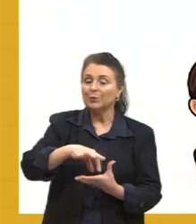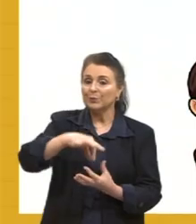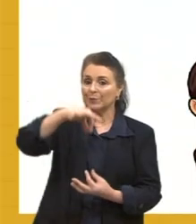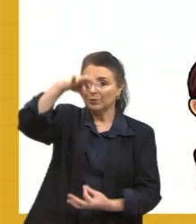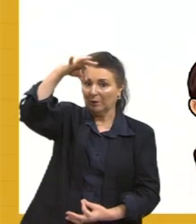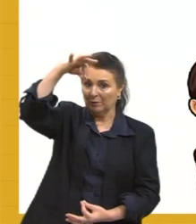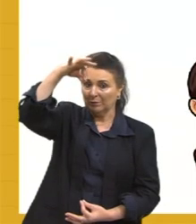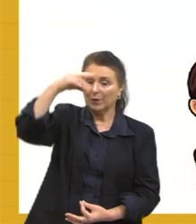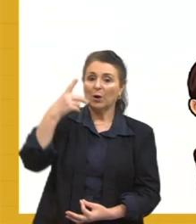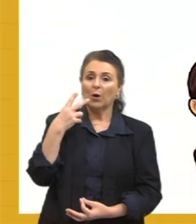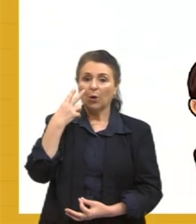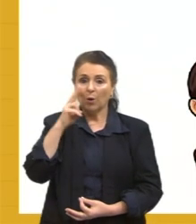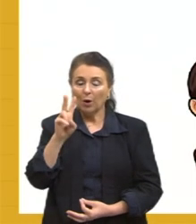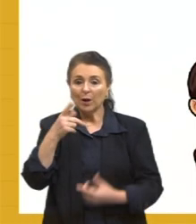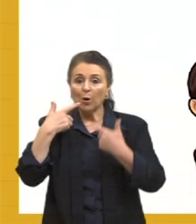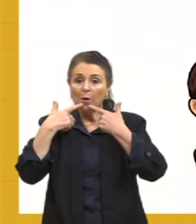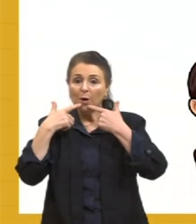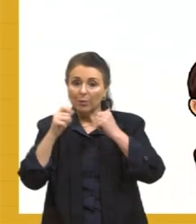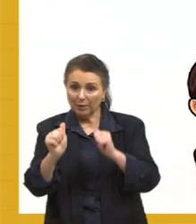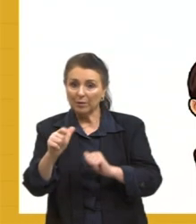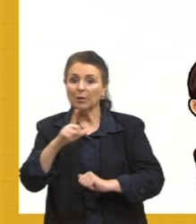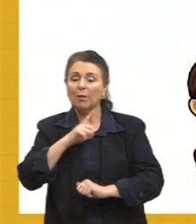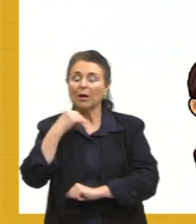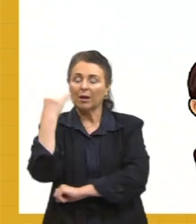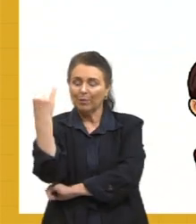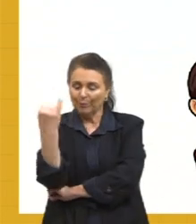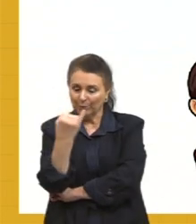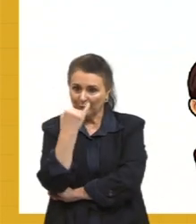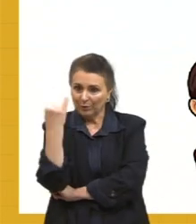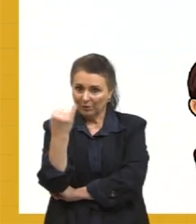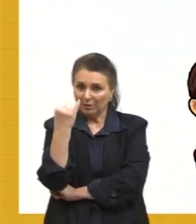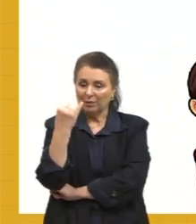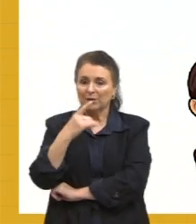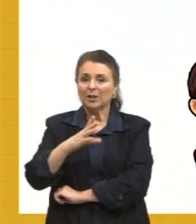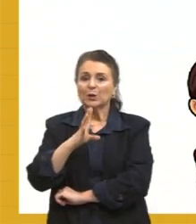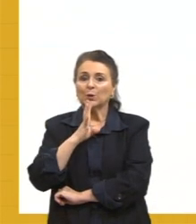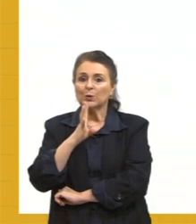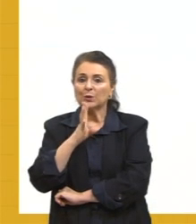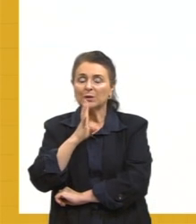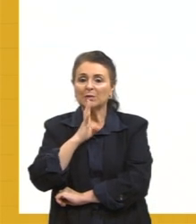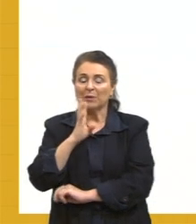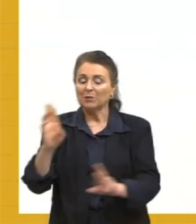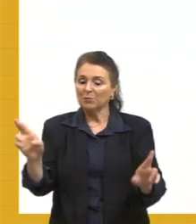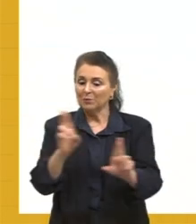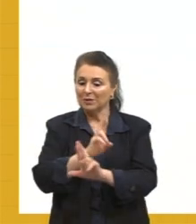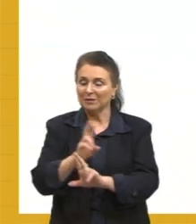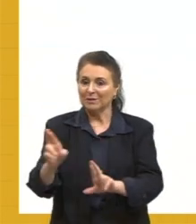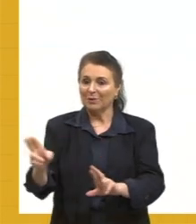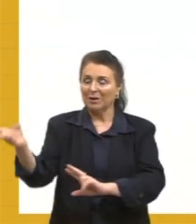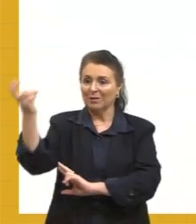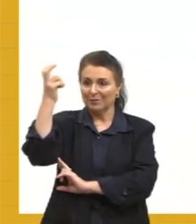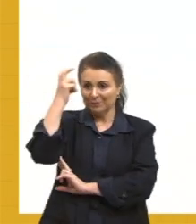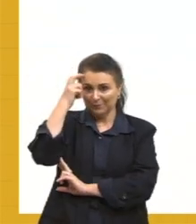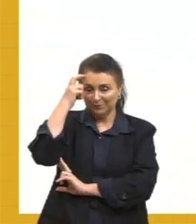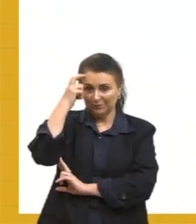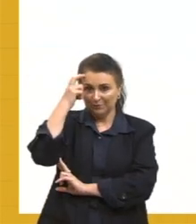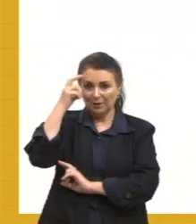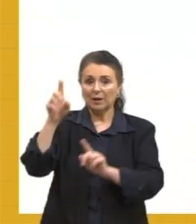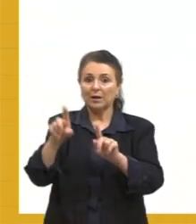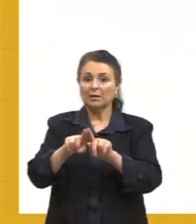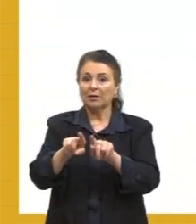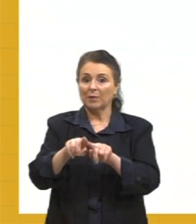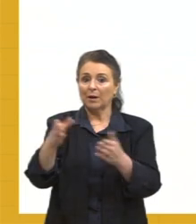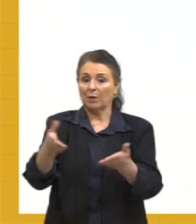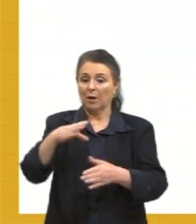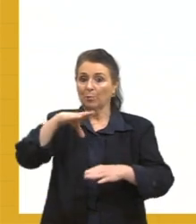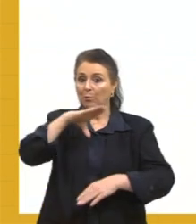língua permite que a gente tenha de conhecimento em relação às culturas. Em relação ao português e